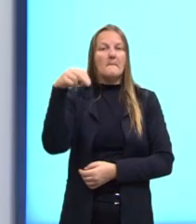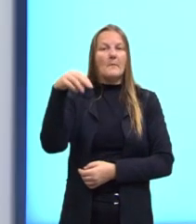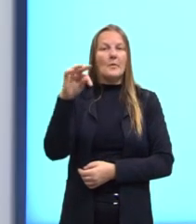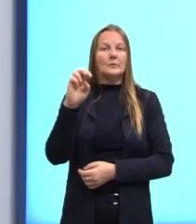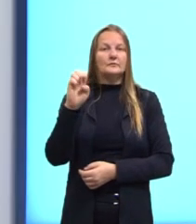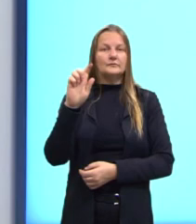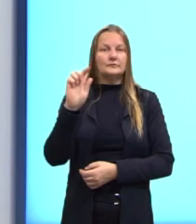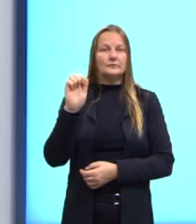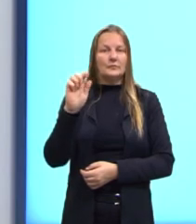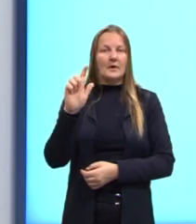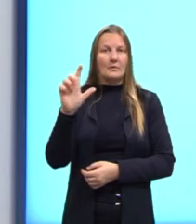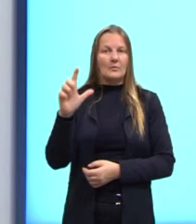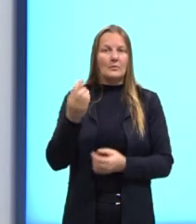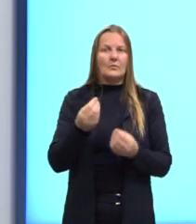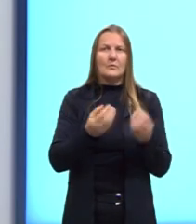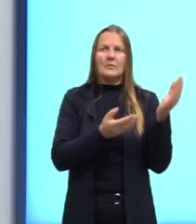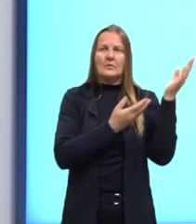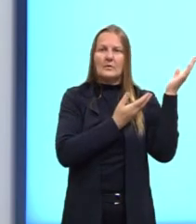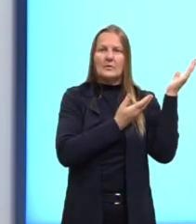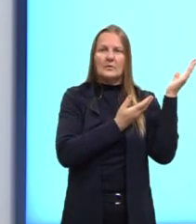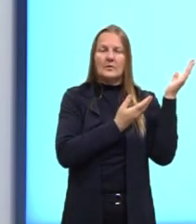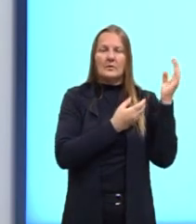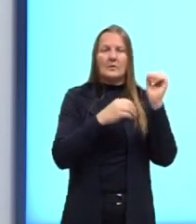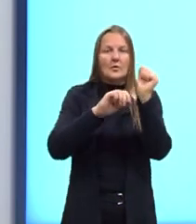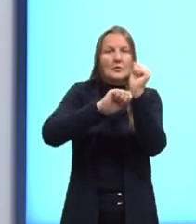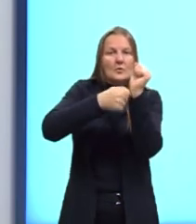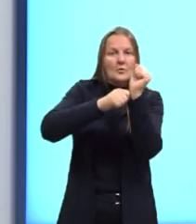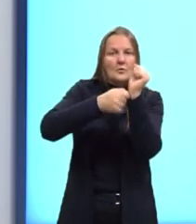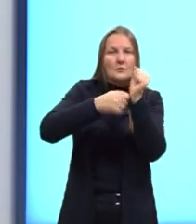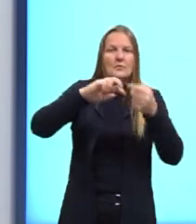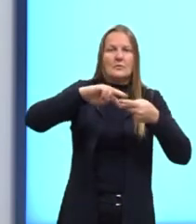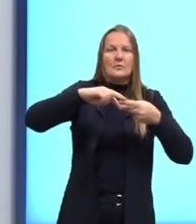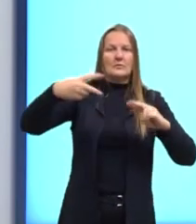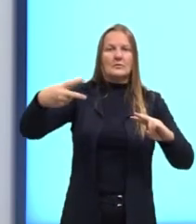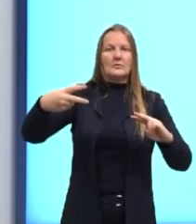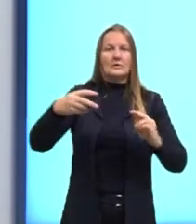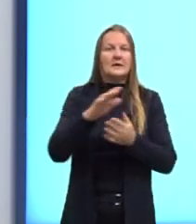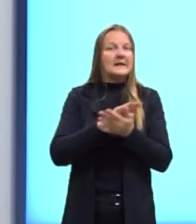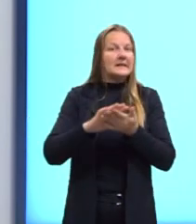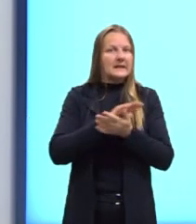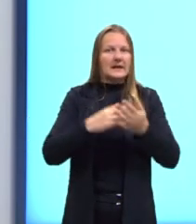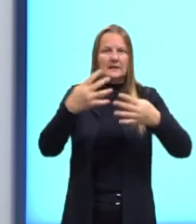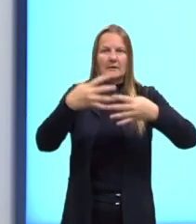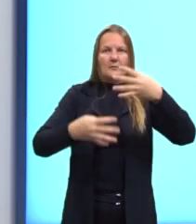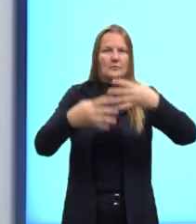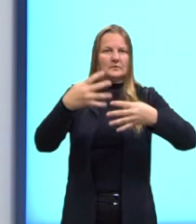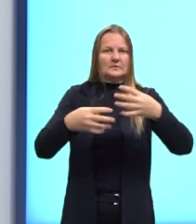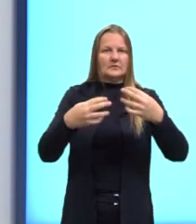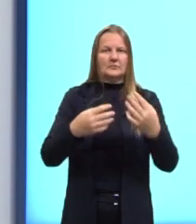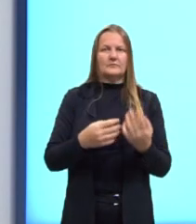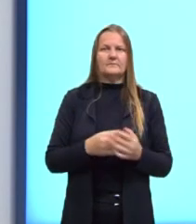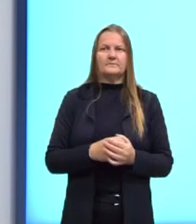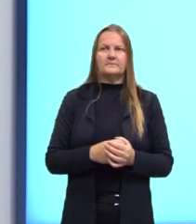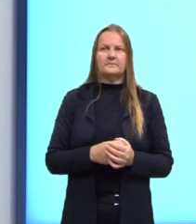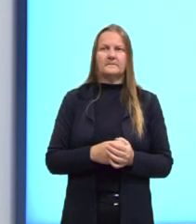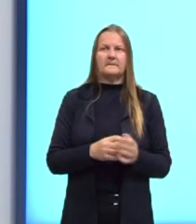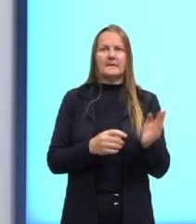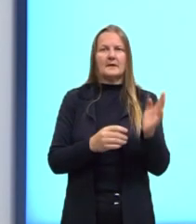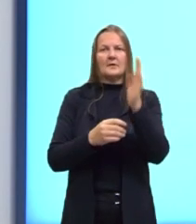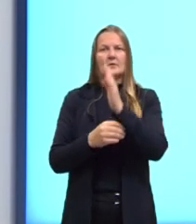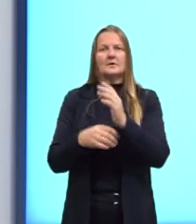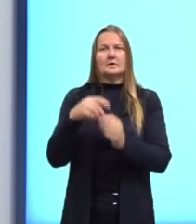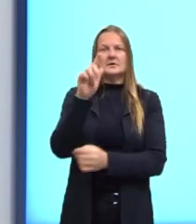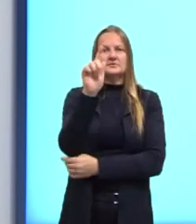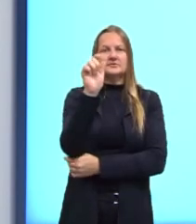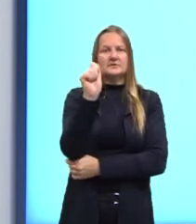Aqui nós temos o código genético sem mutação, CTCGAG. G-A-G,